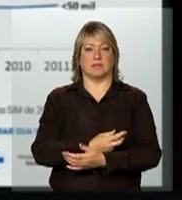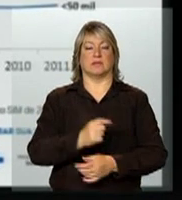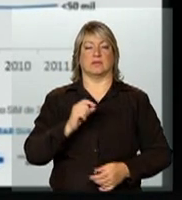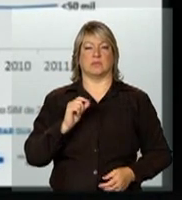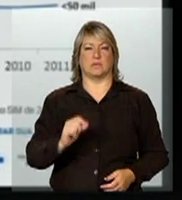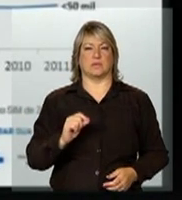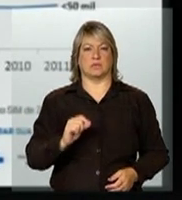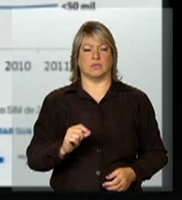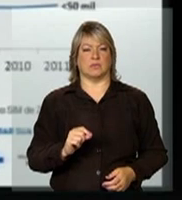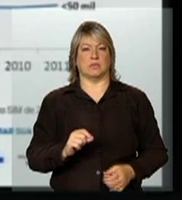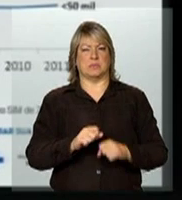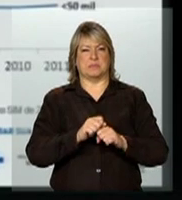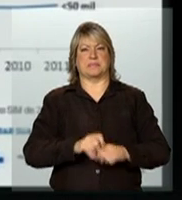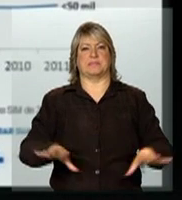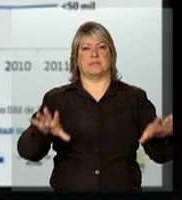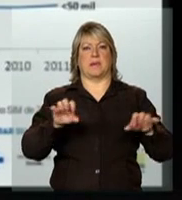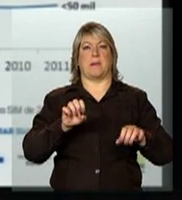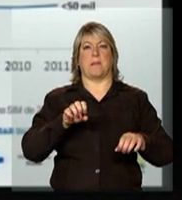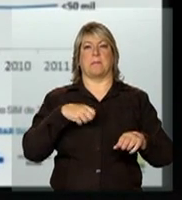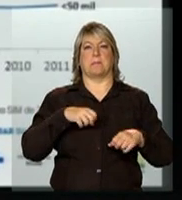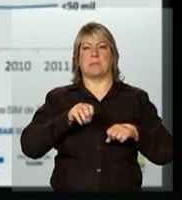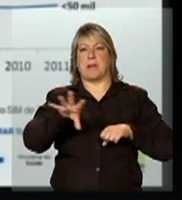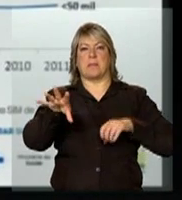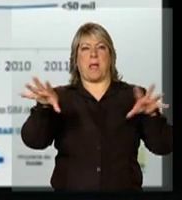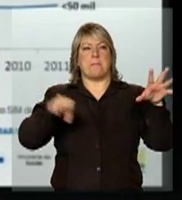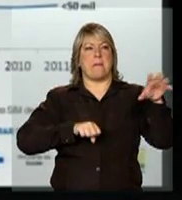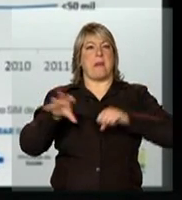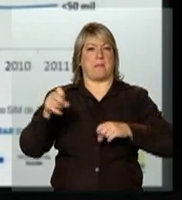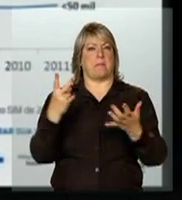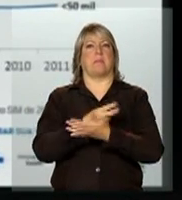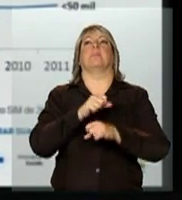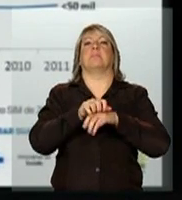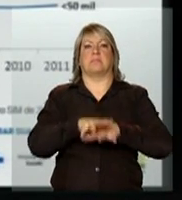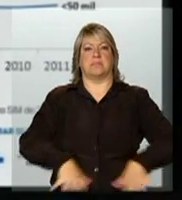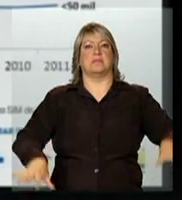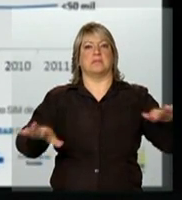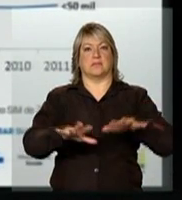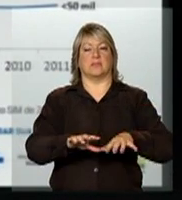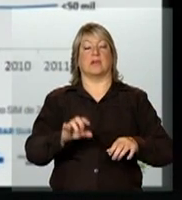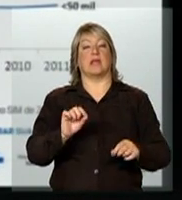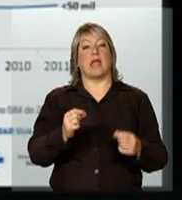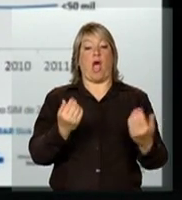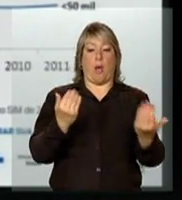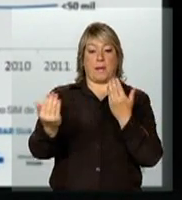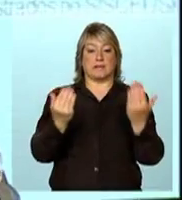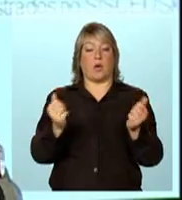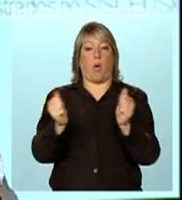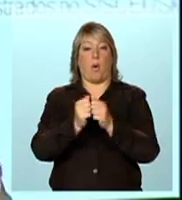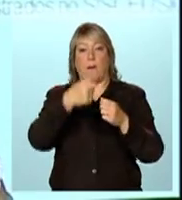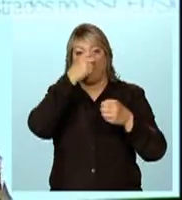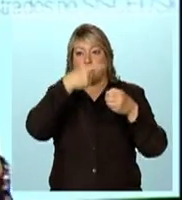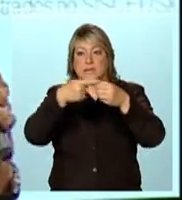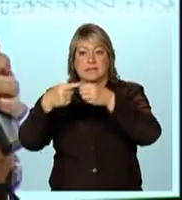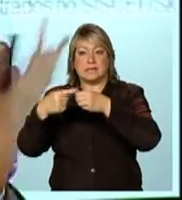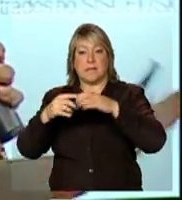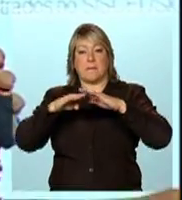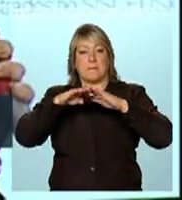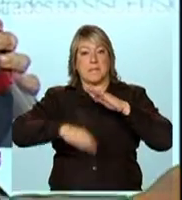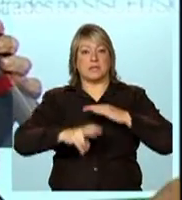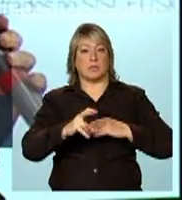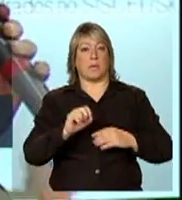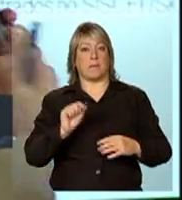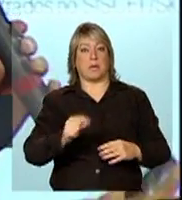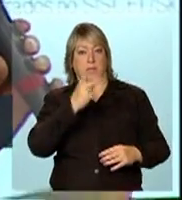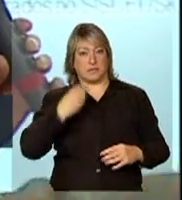mais do que três, quatro vezes maior do que a dos municípios com menos de 50 mil habitantes. Isso quer dizer que nós temos que trabalhar no Brasil